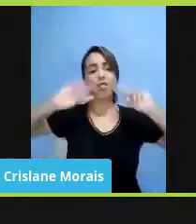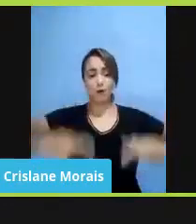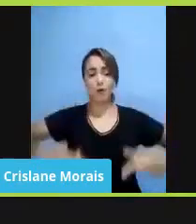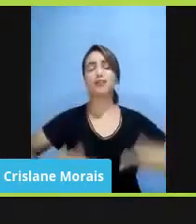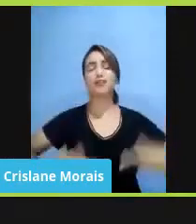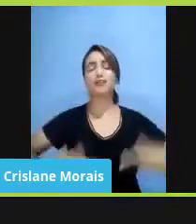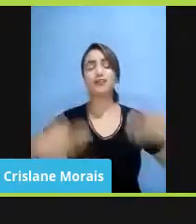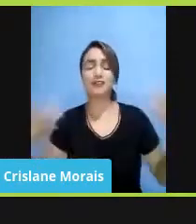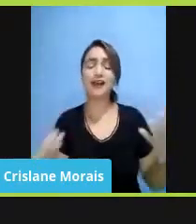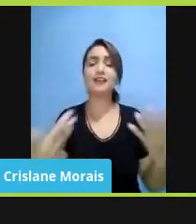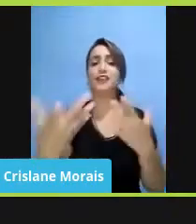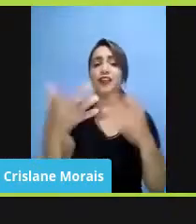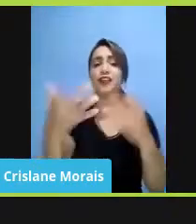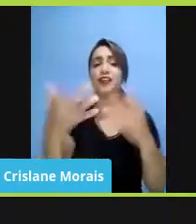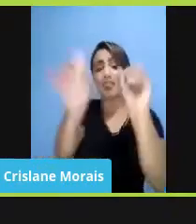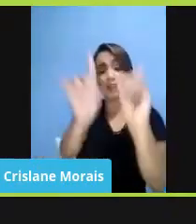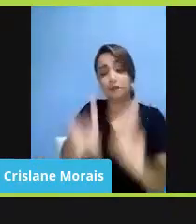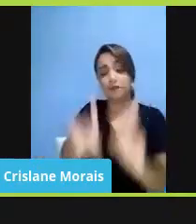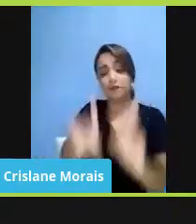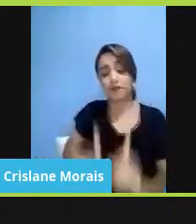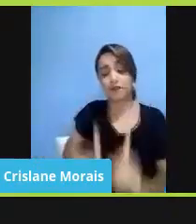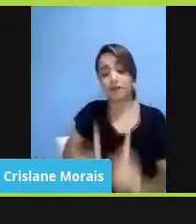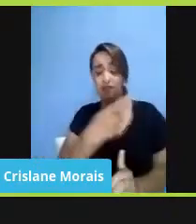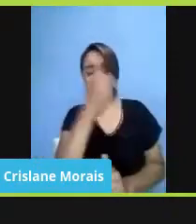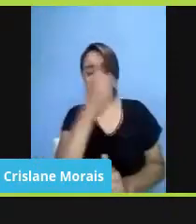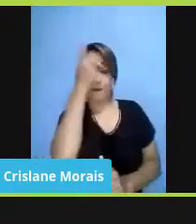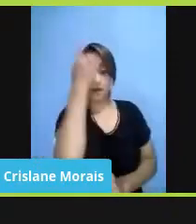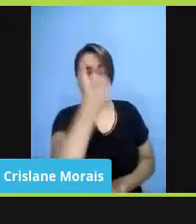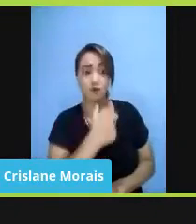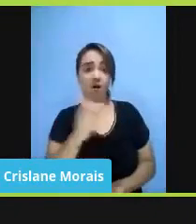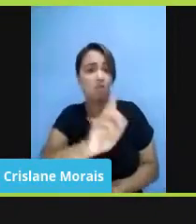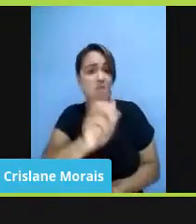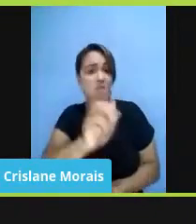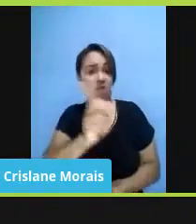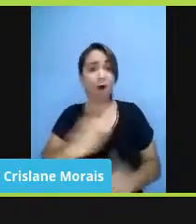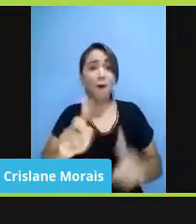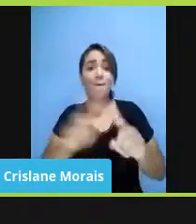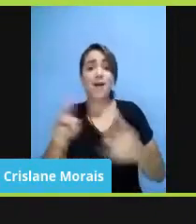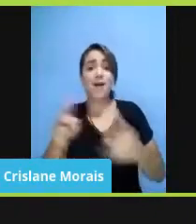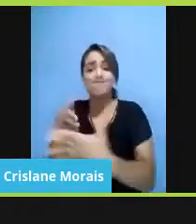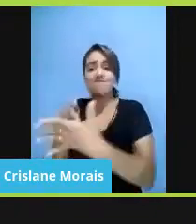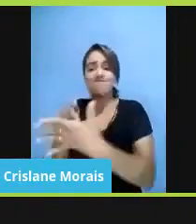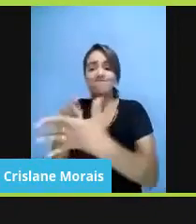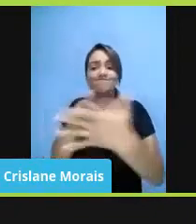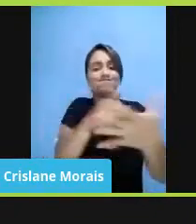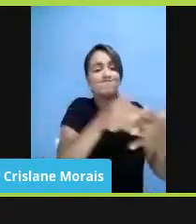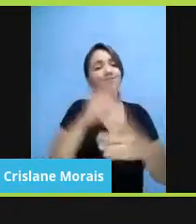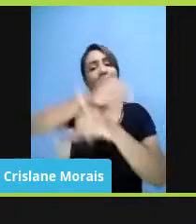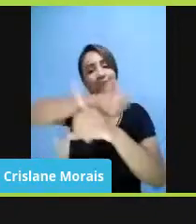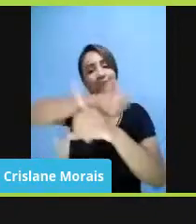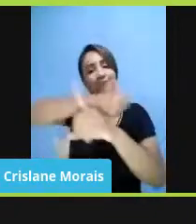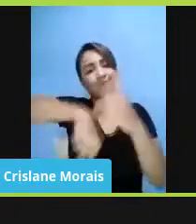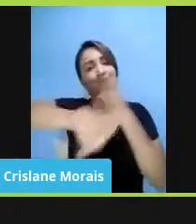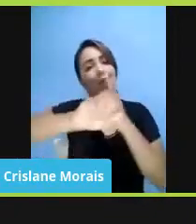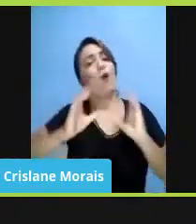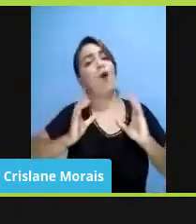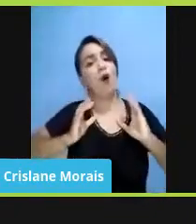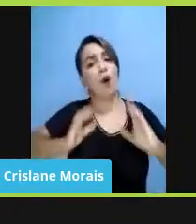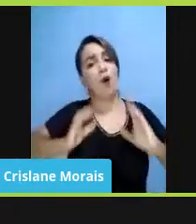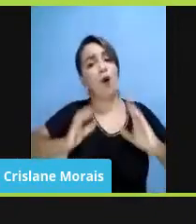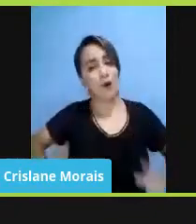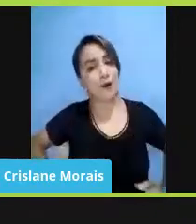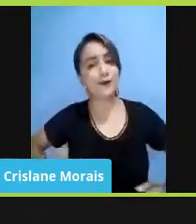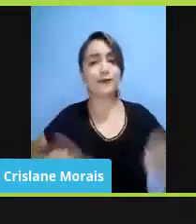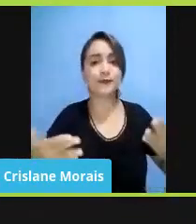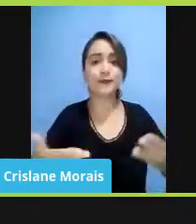está no indivíduo, mas ela está nas barreiras sociais, comportamentais, de atitude